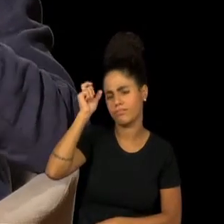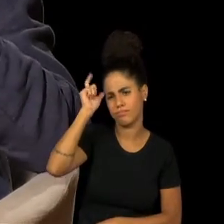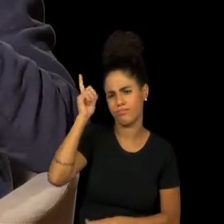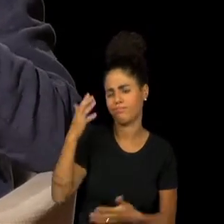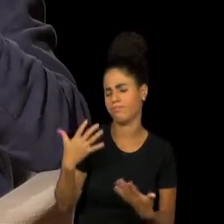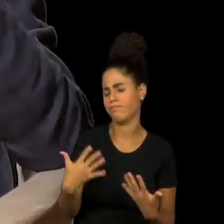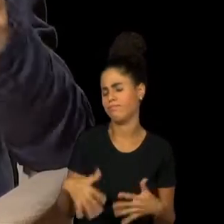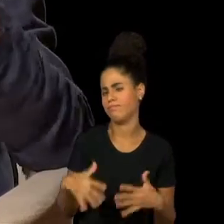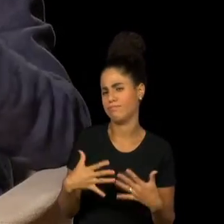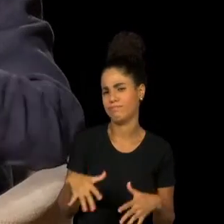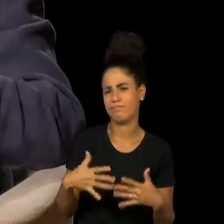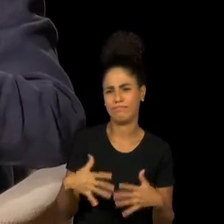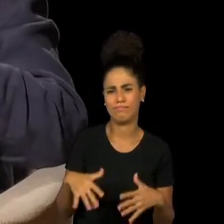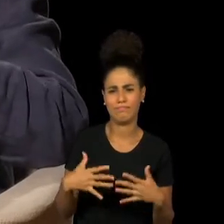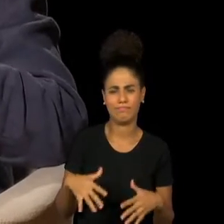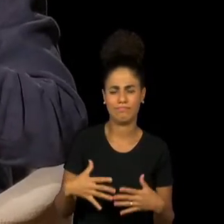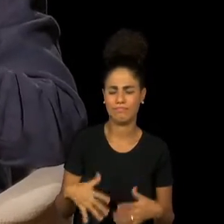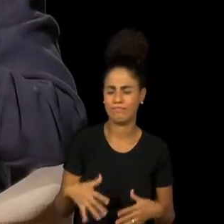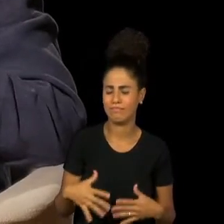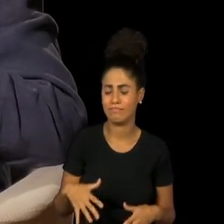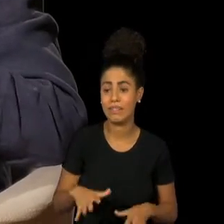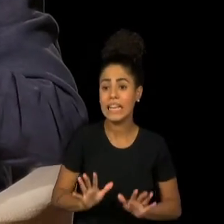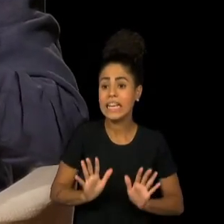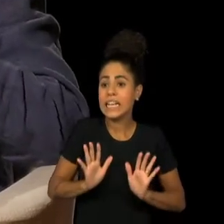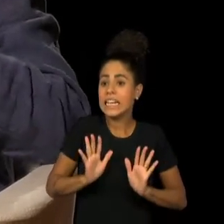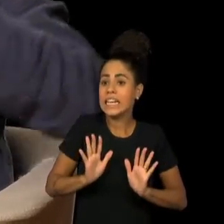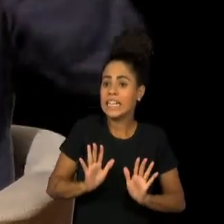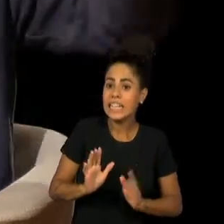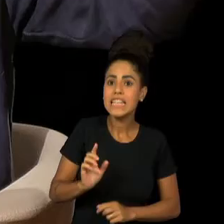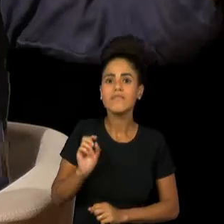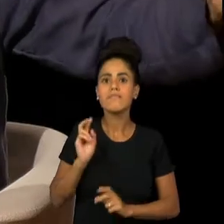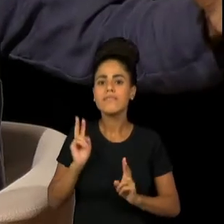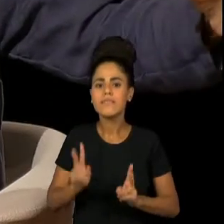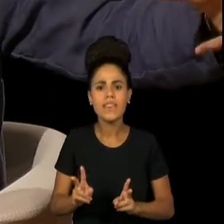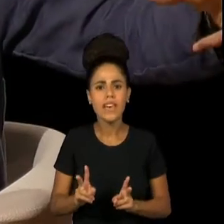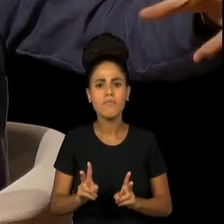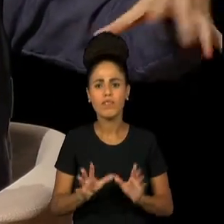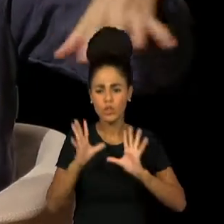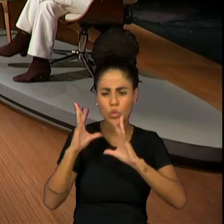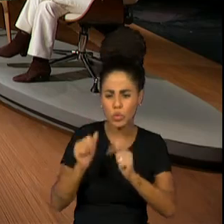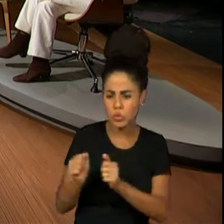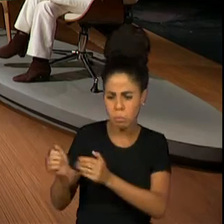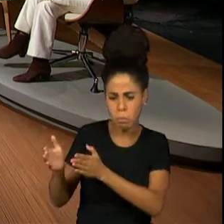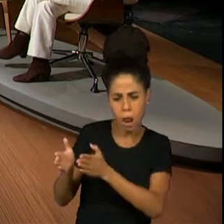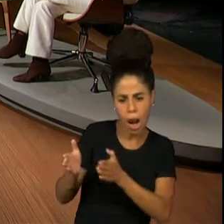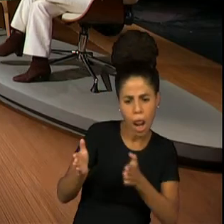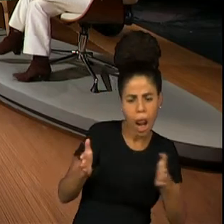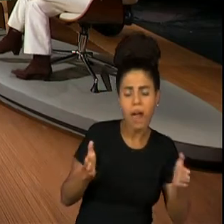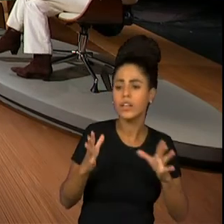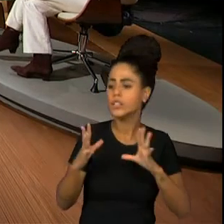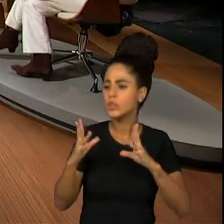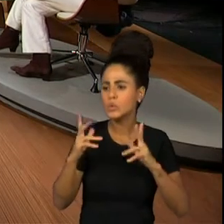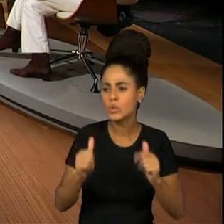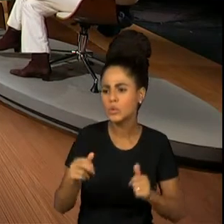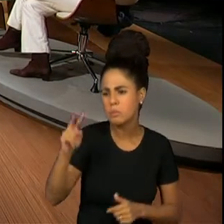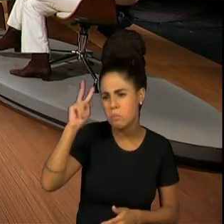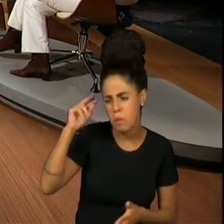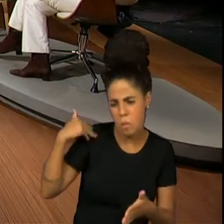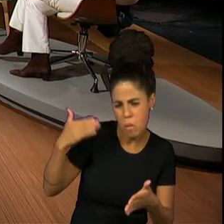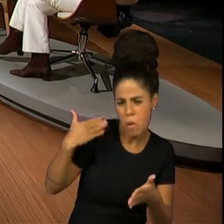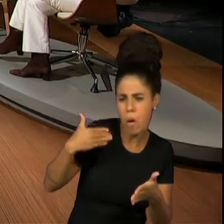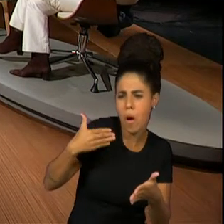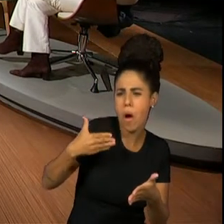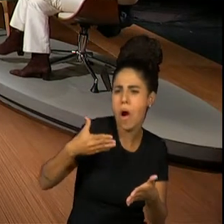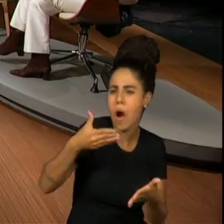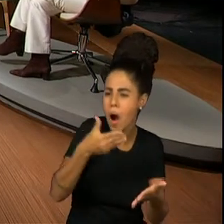Acho que ele é cultíssimo e ele vai de A a Z, né? E eu acho que agora ele fez